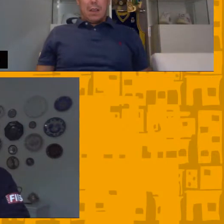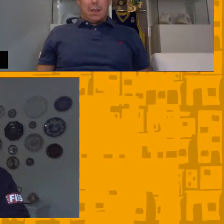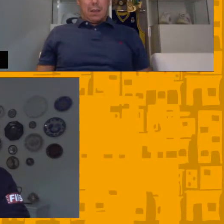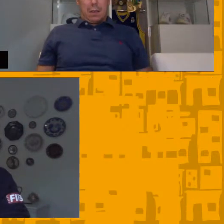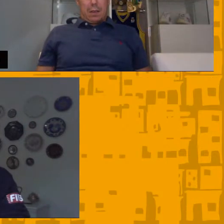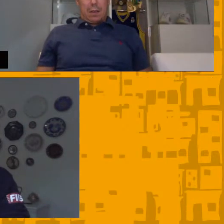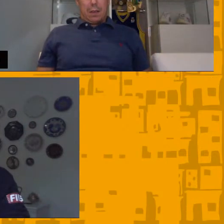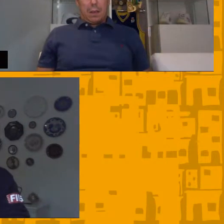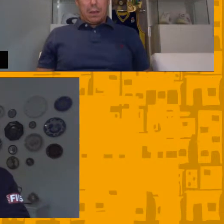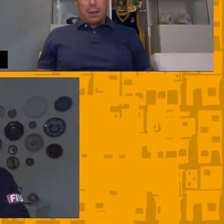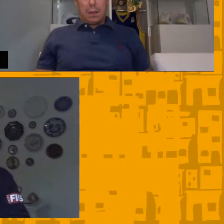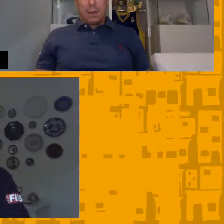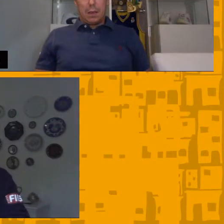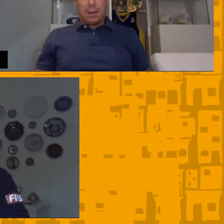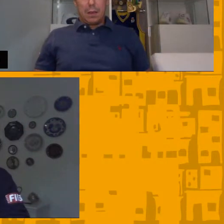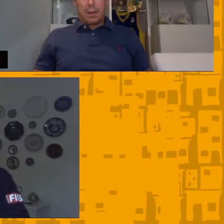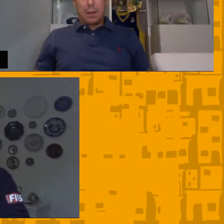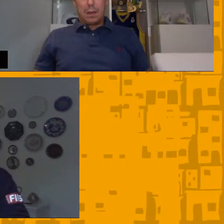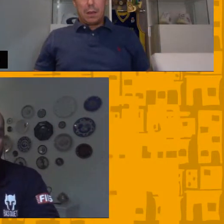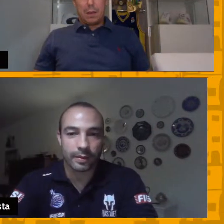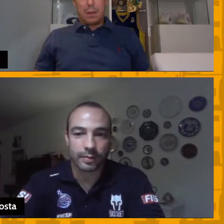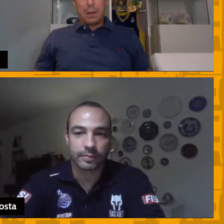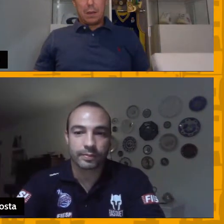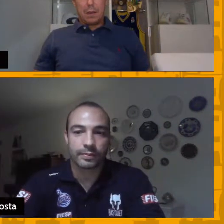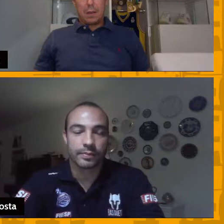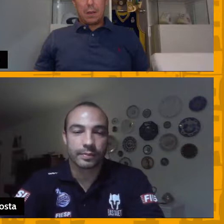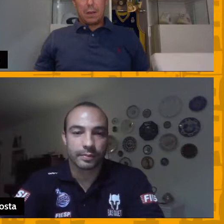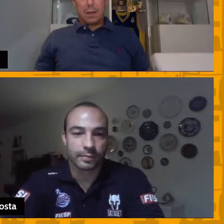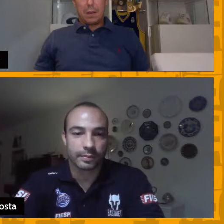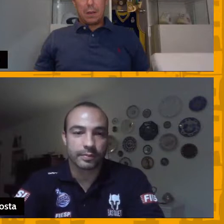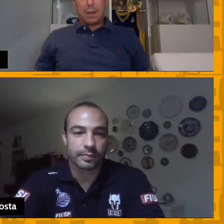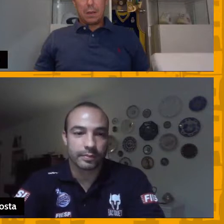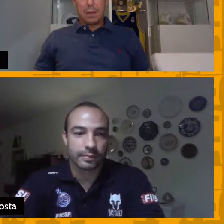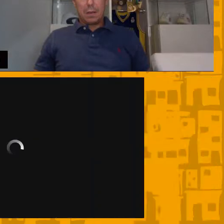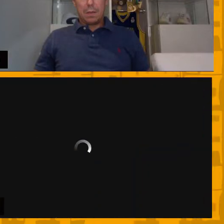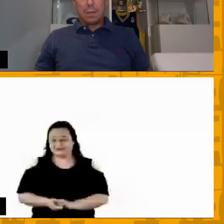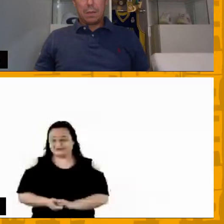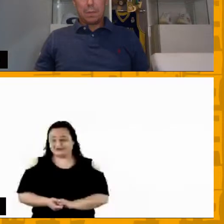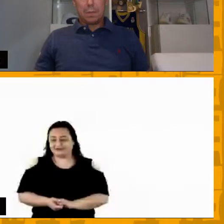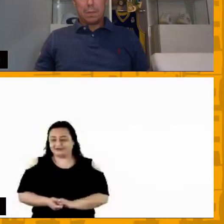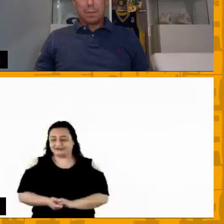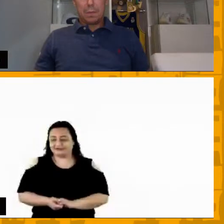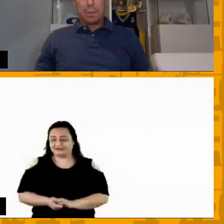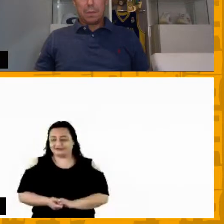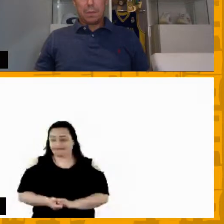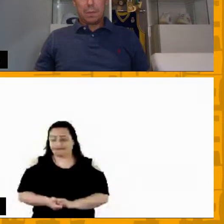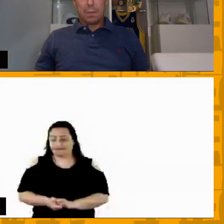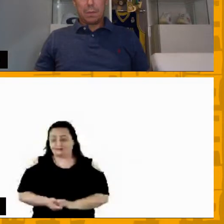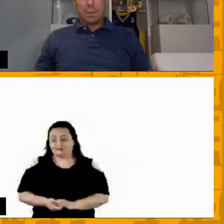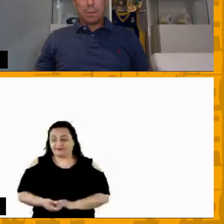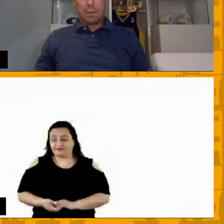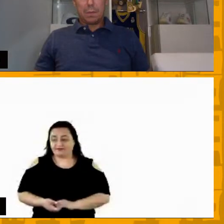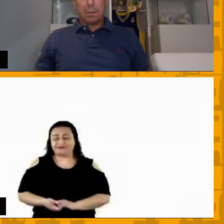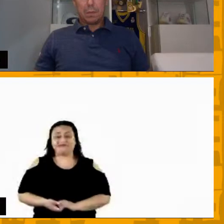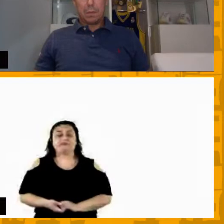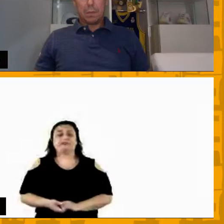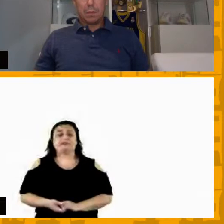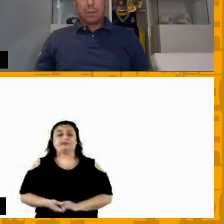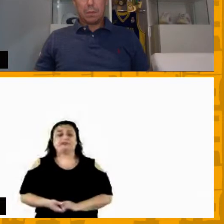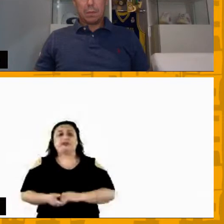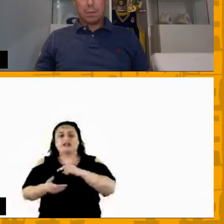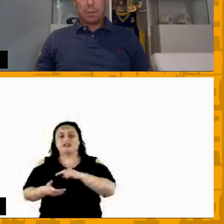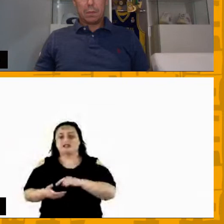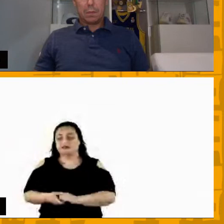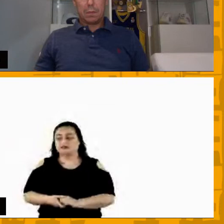como a galera está falando aqui no chat, é escutar muito, é ler muito, ler como as informações que vocês compartilham com os atletas